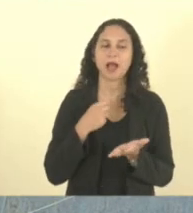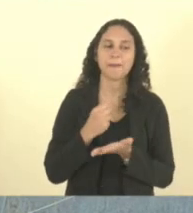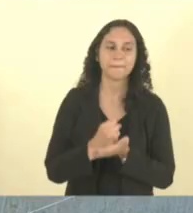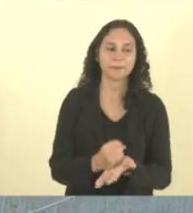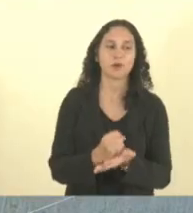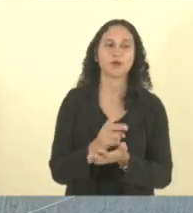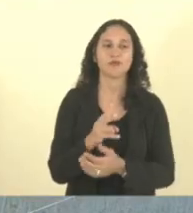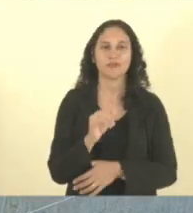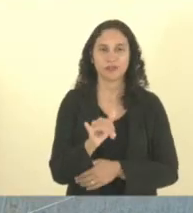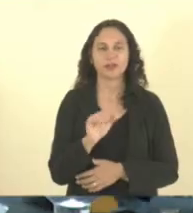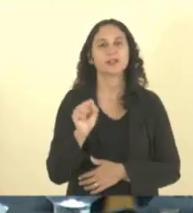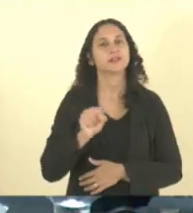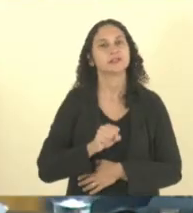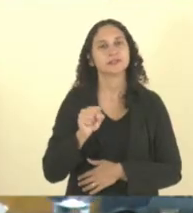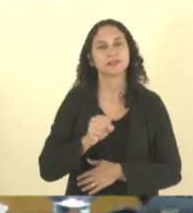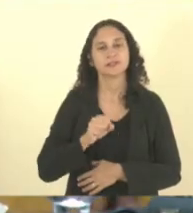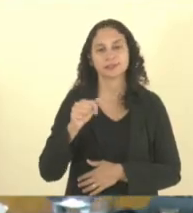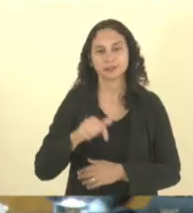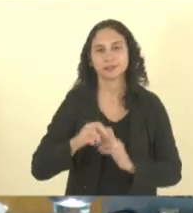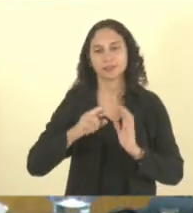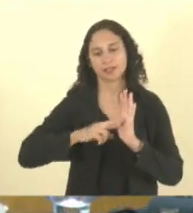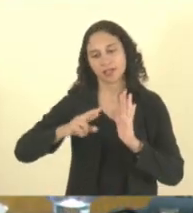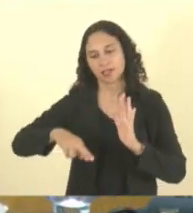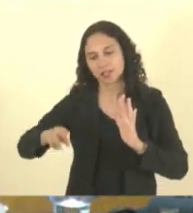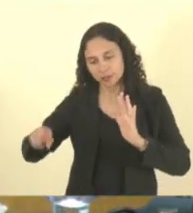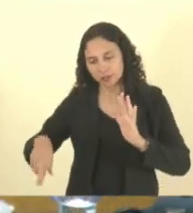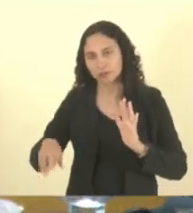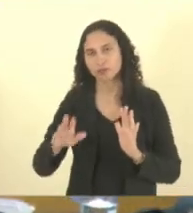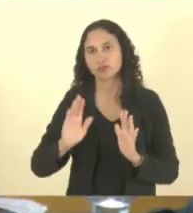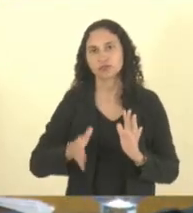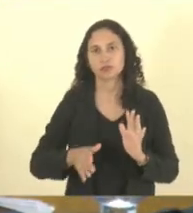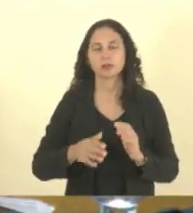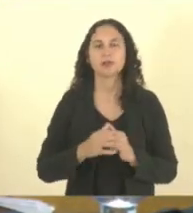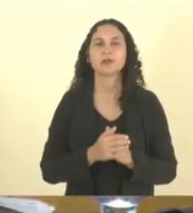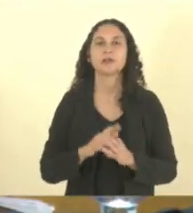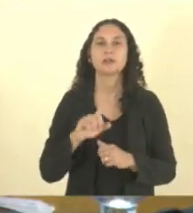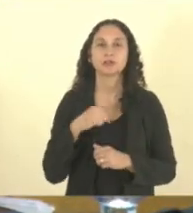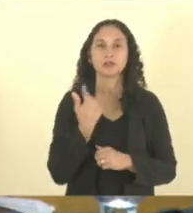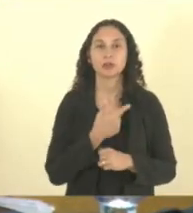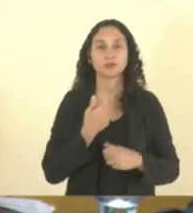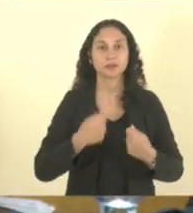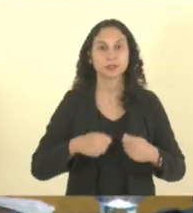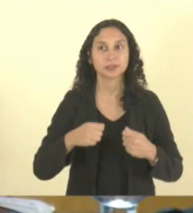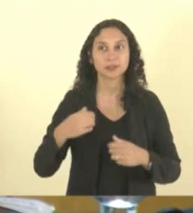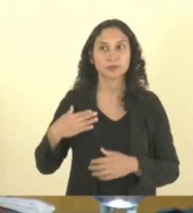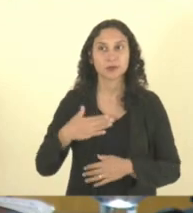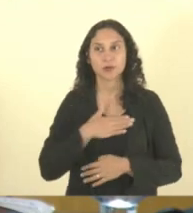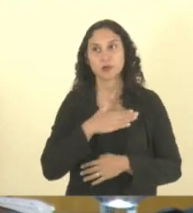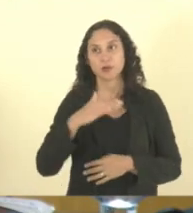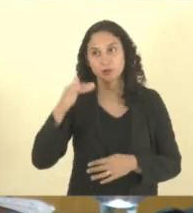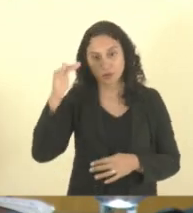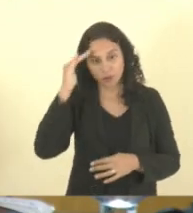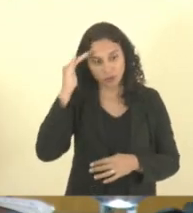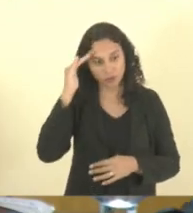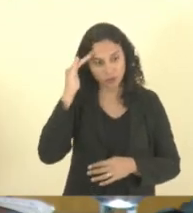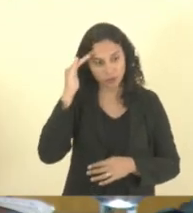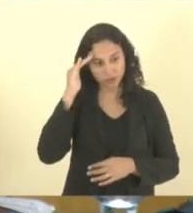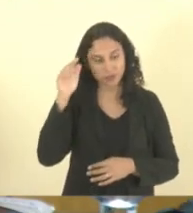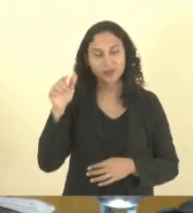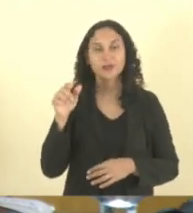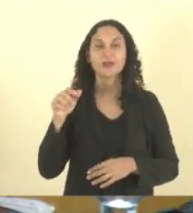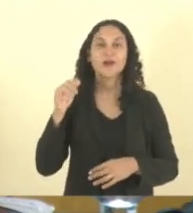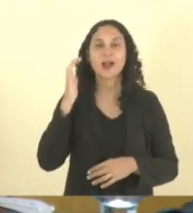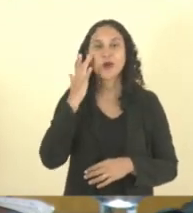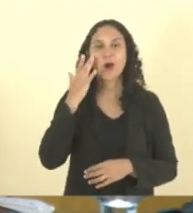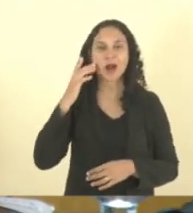o parecer aqui do relator já é pela constitucionalidade, mas nós precisamos que o Coronel chegue. O Coronel deve estar descendo de escada, que